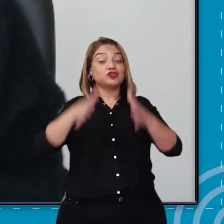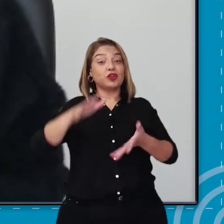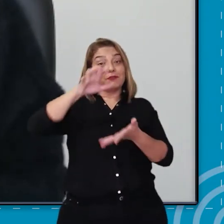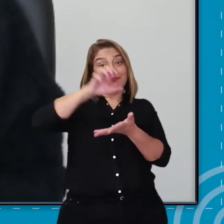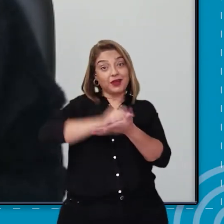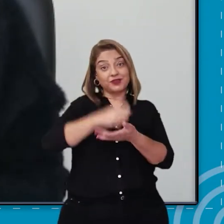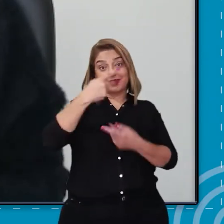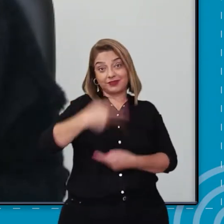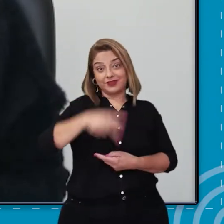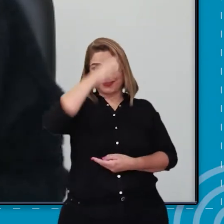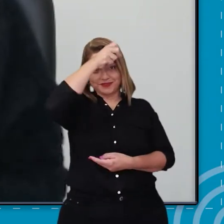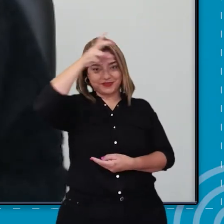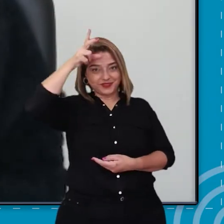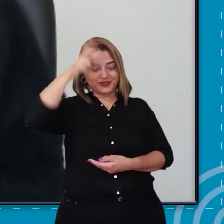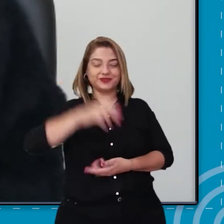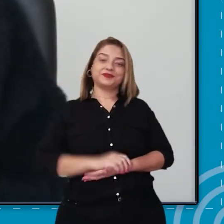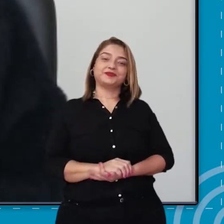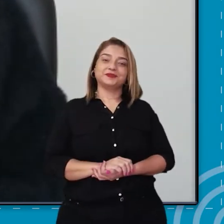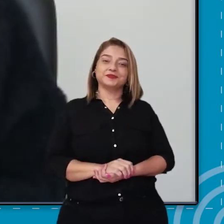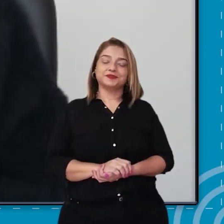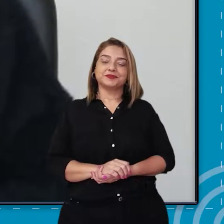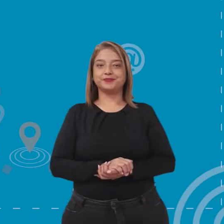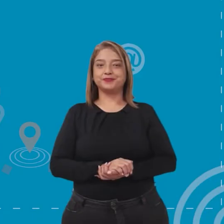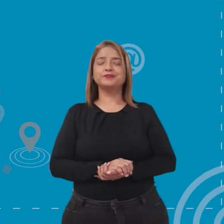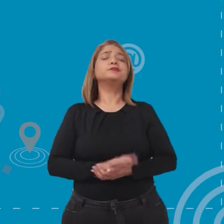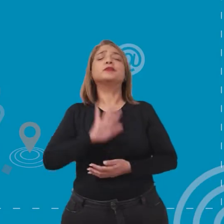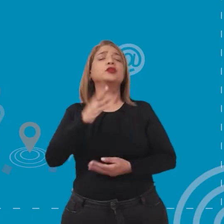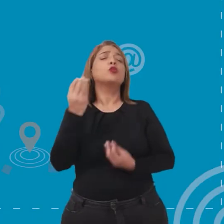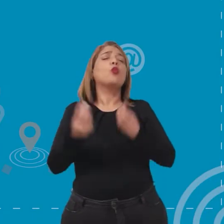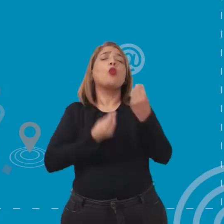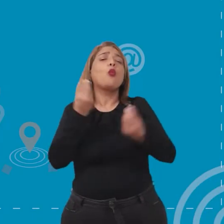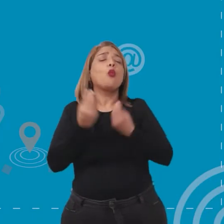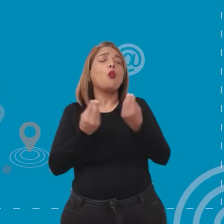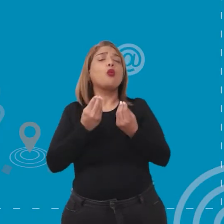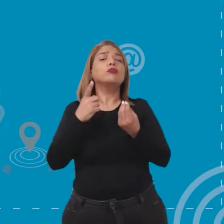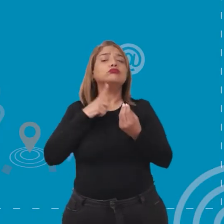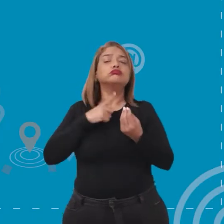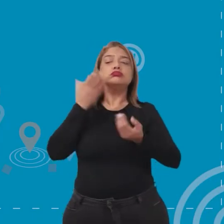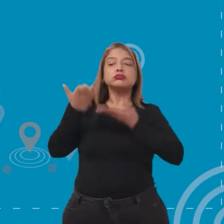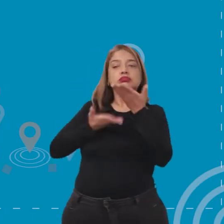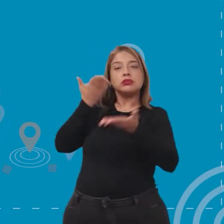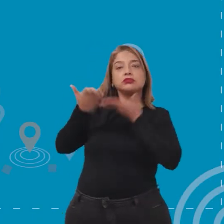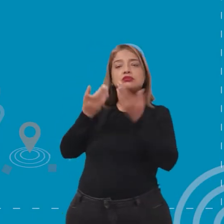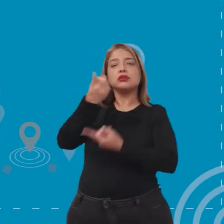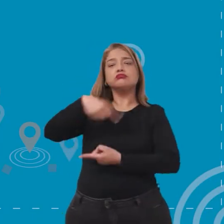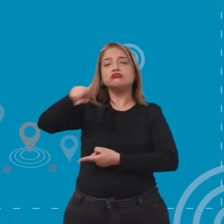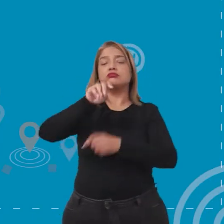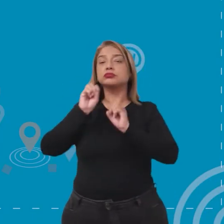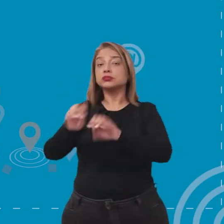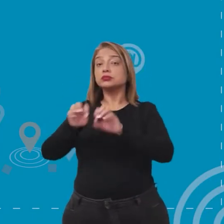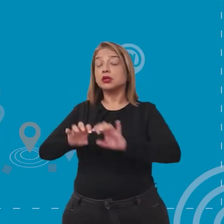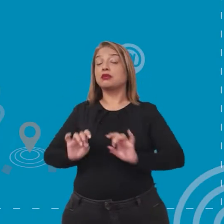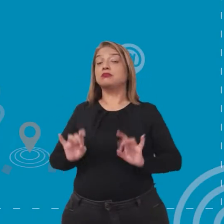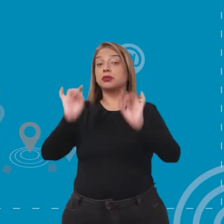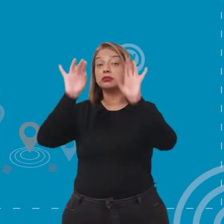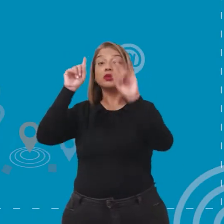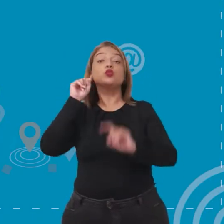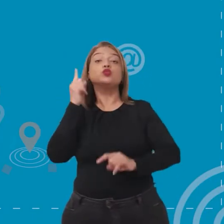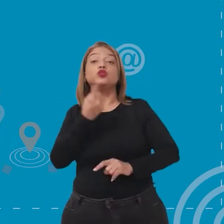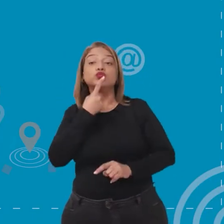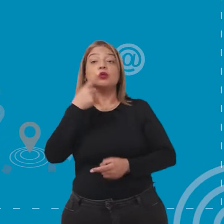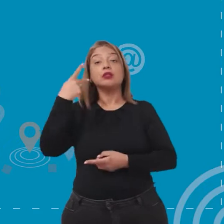surdos matriculados hoje na Rede. E como funciona o atendimento educacional